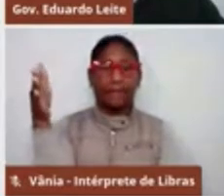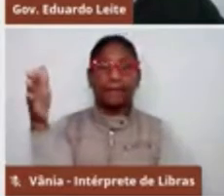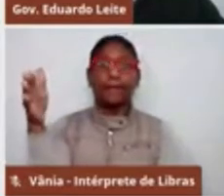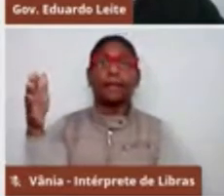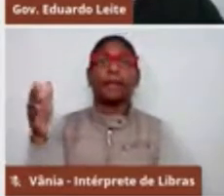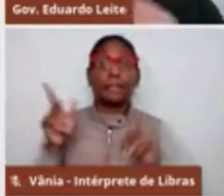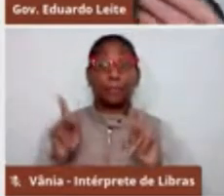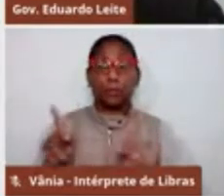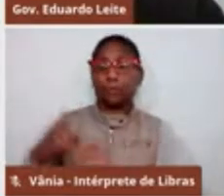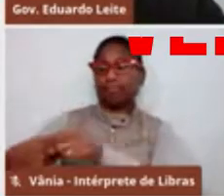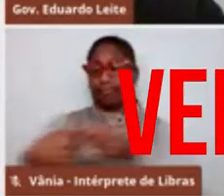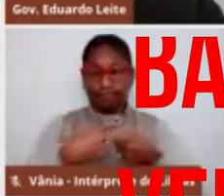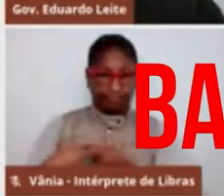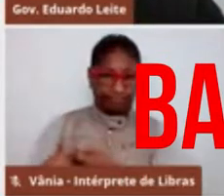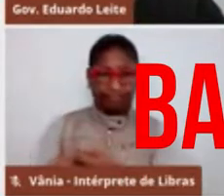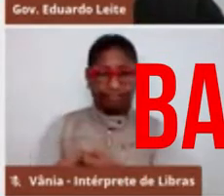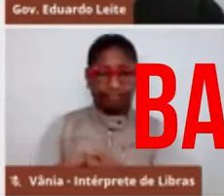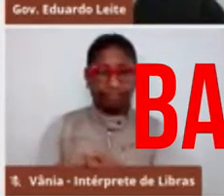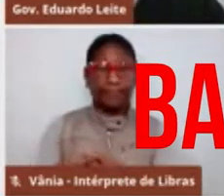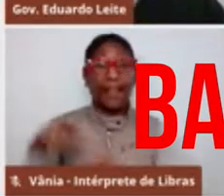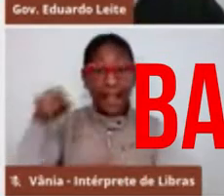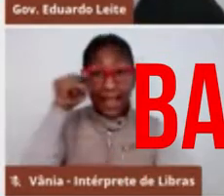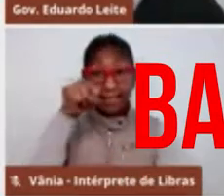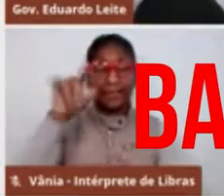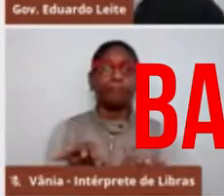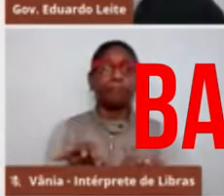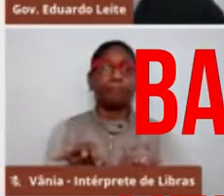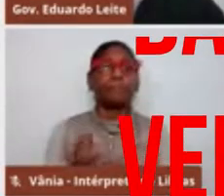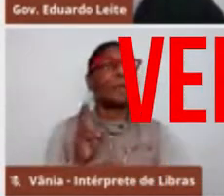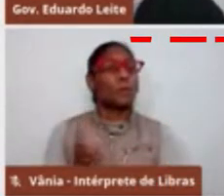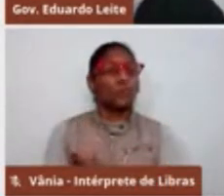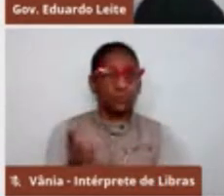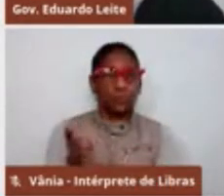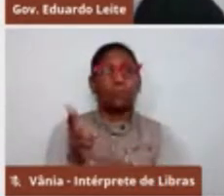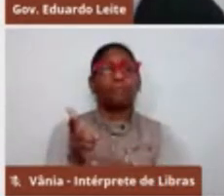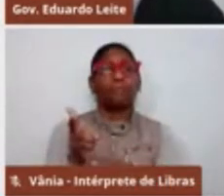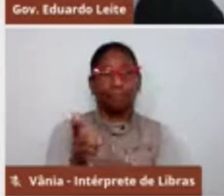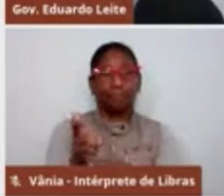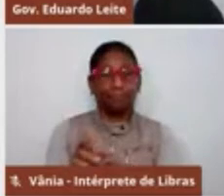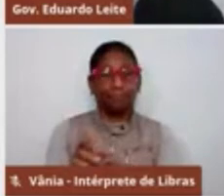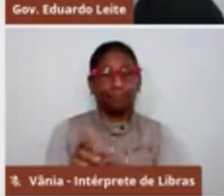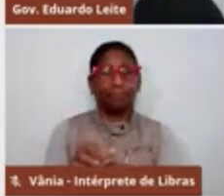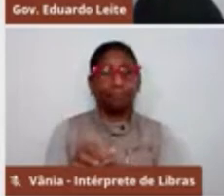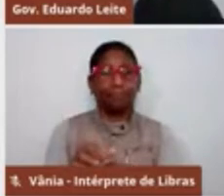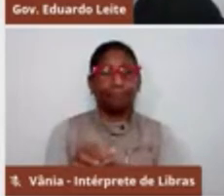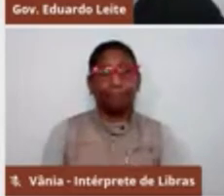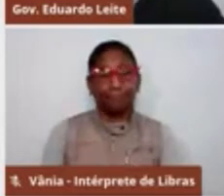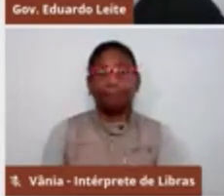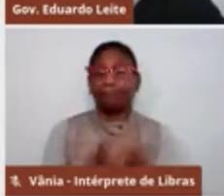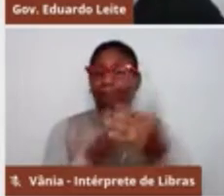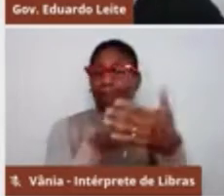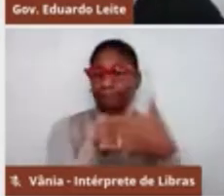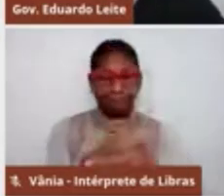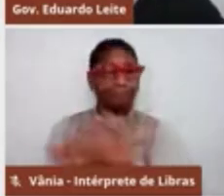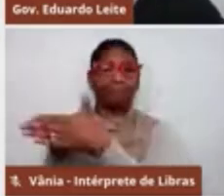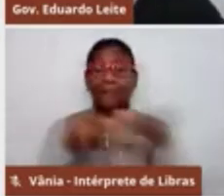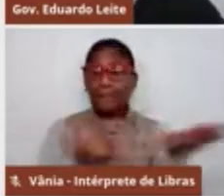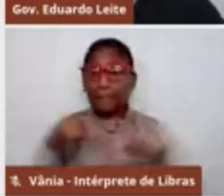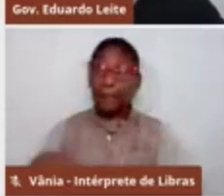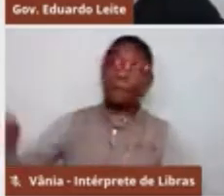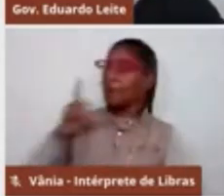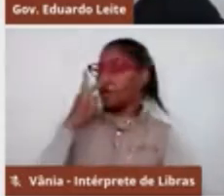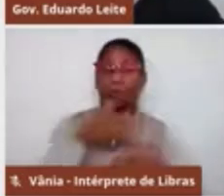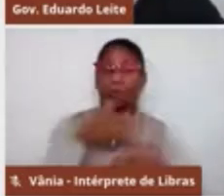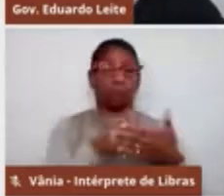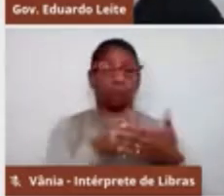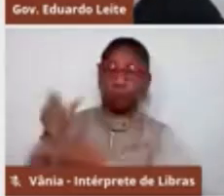de controle contra o coronavírus, permanecem oito regiões em bandeira vermelha, considerada de alto risco e com restrições em